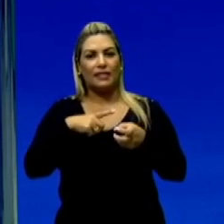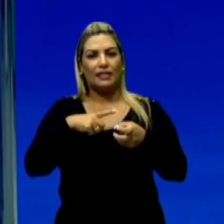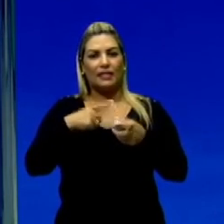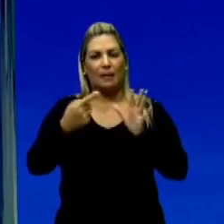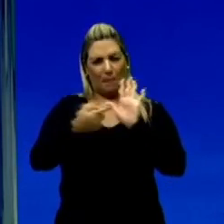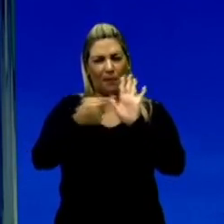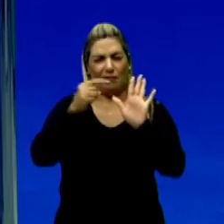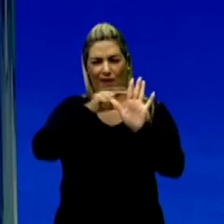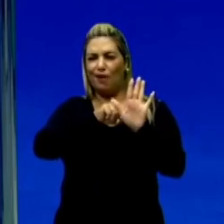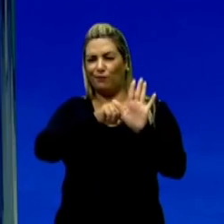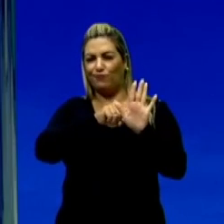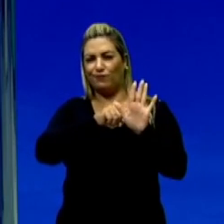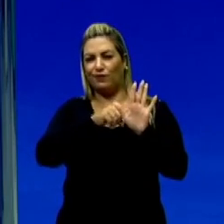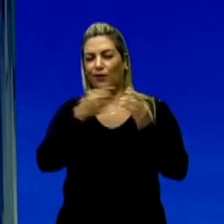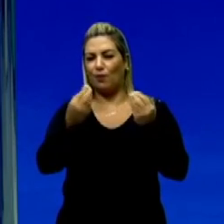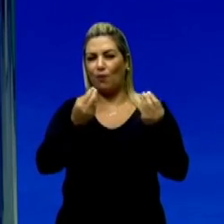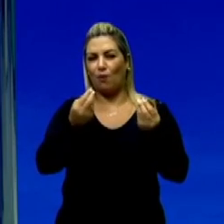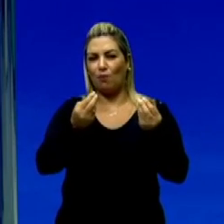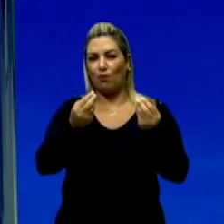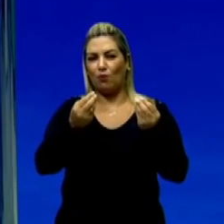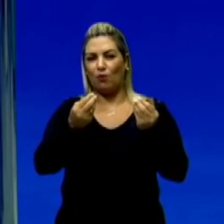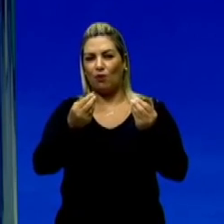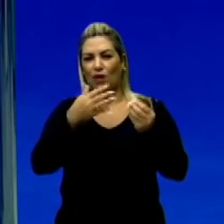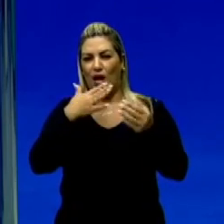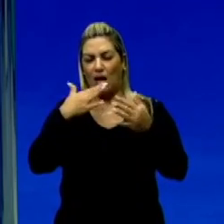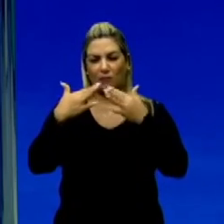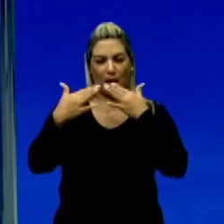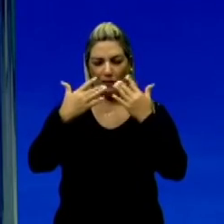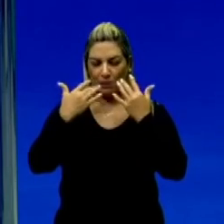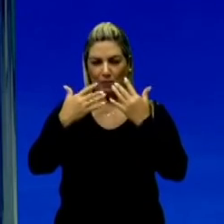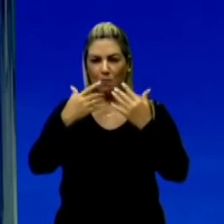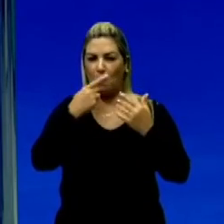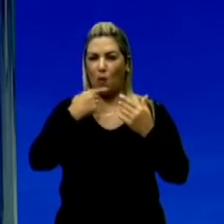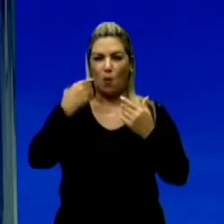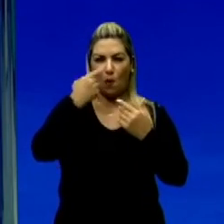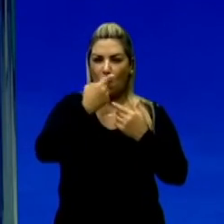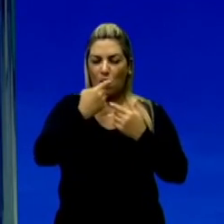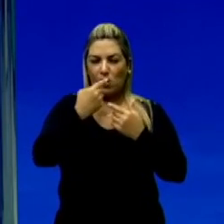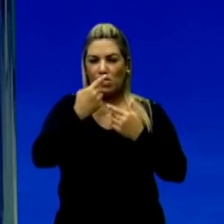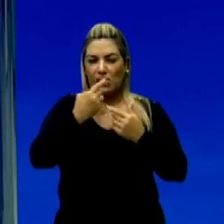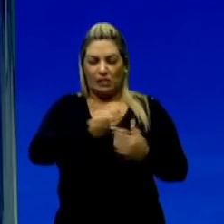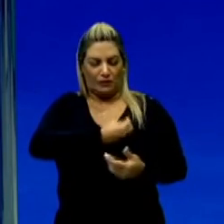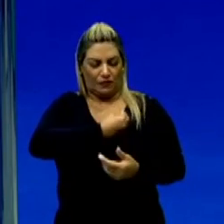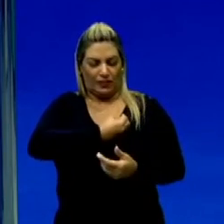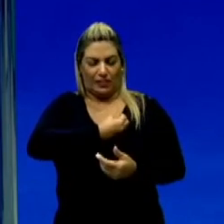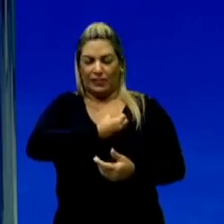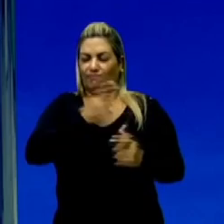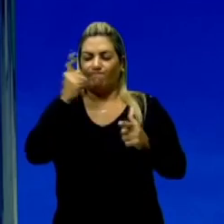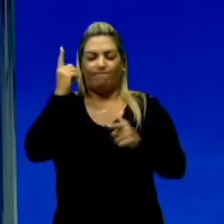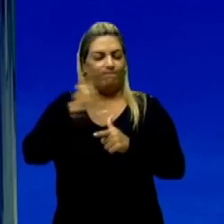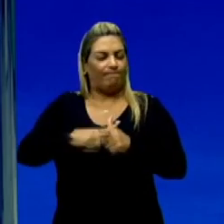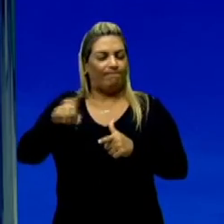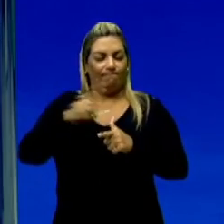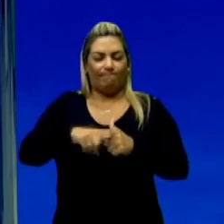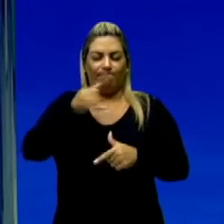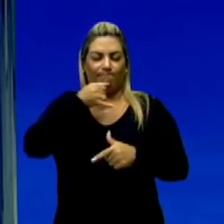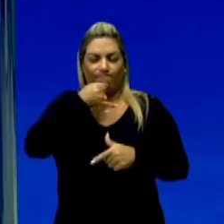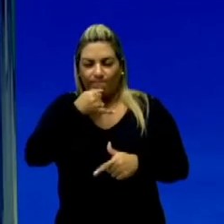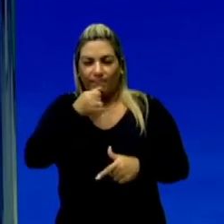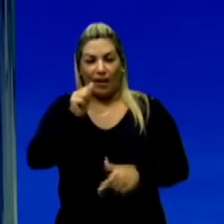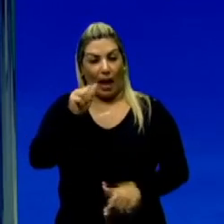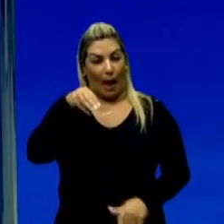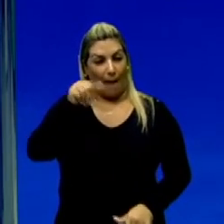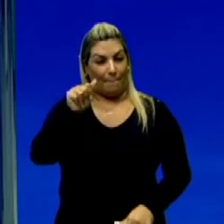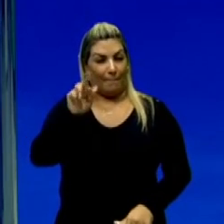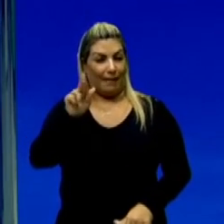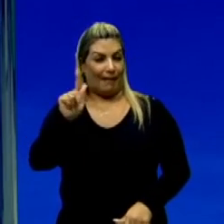metáfora. né? Deixaram na boca um gosto amargo da vida. Então, aqui a Raquel de Queiroz traz